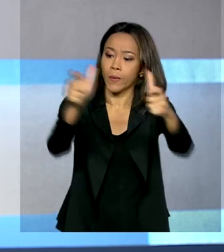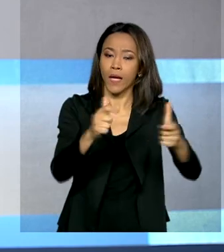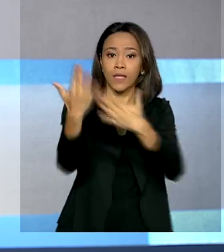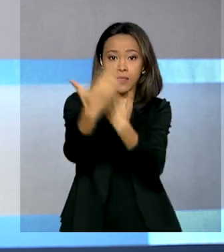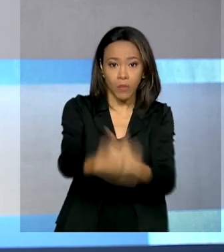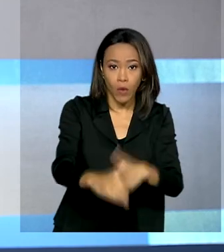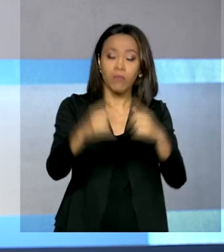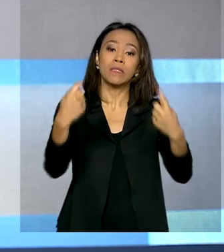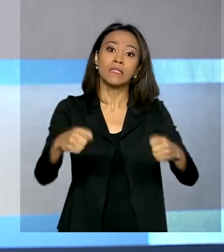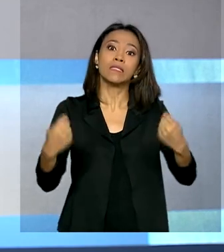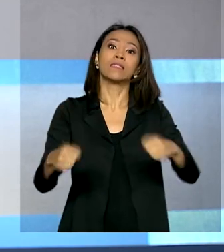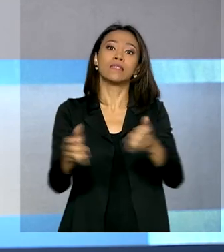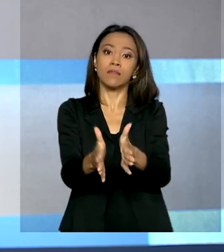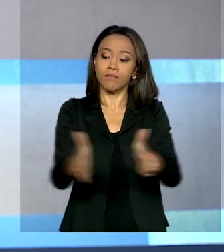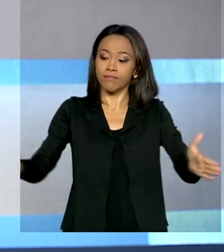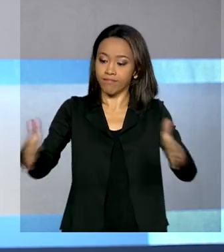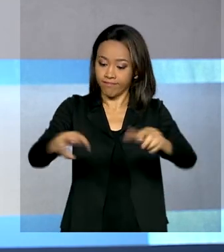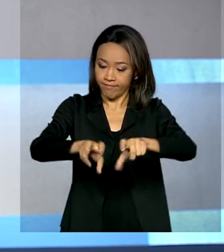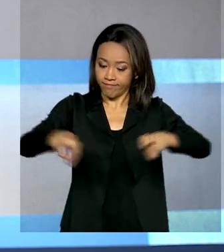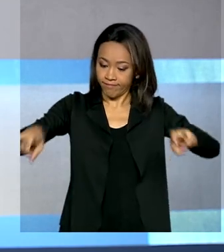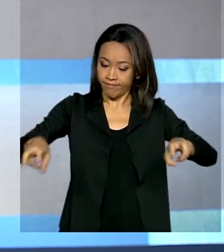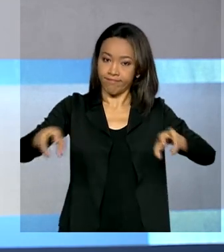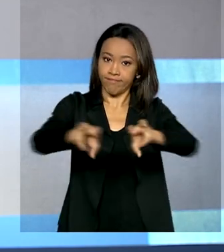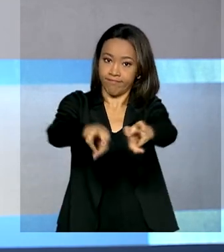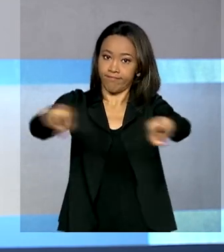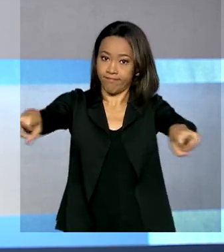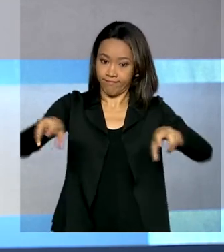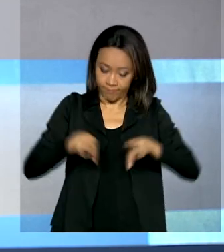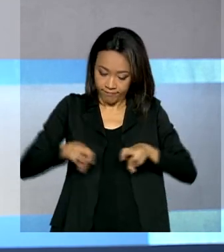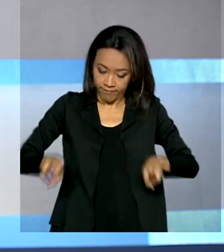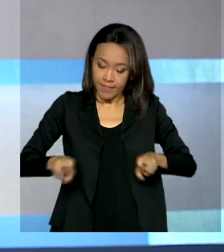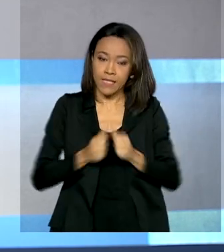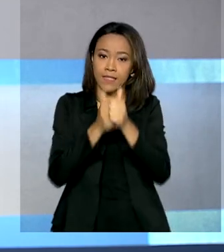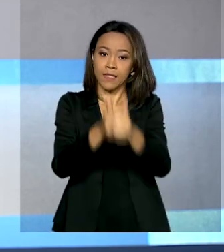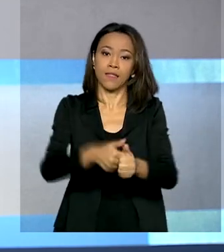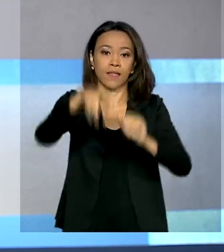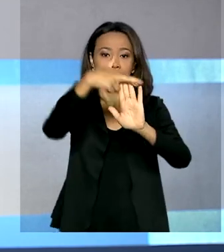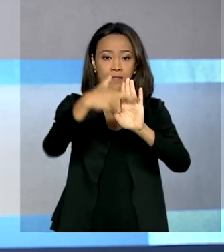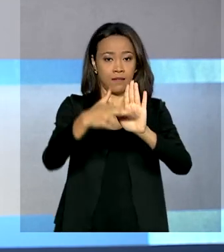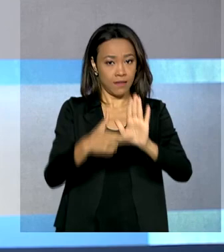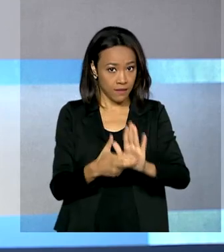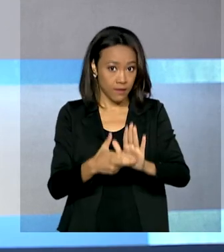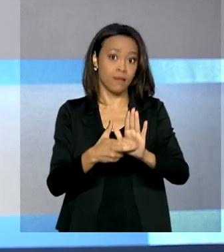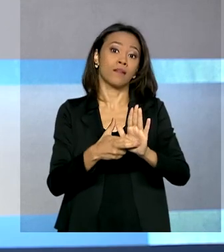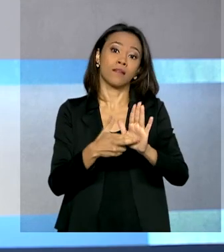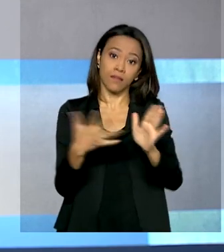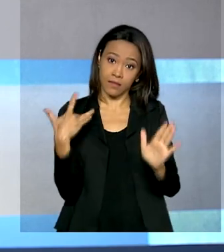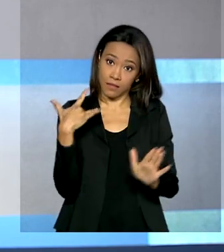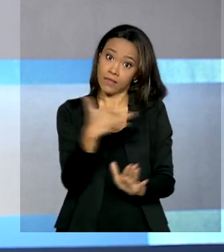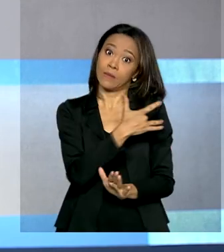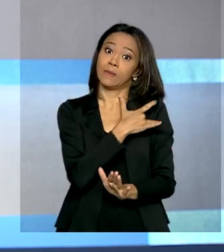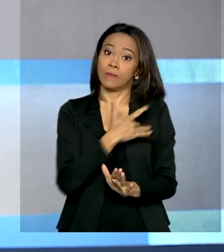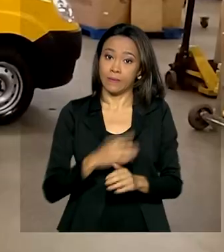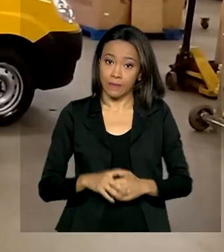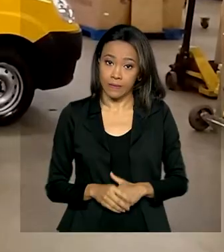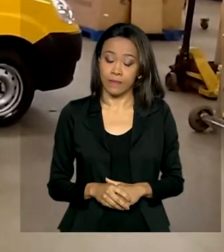ampliados para garantir o distanciamento e todos os protocolos de saúde devem ser seguidos à risca.